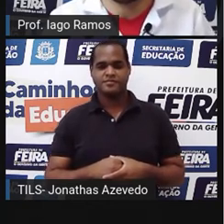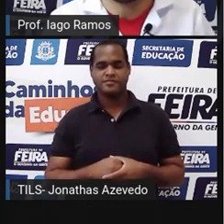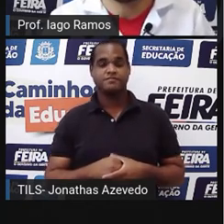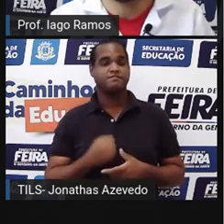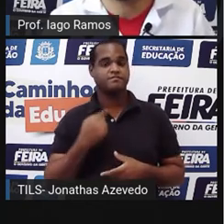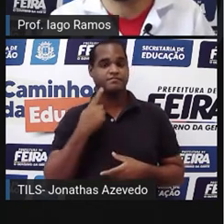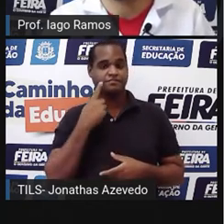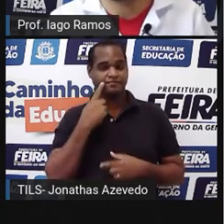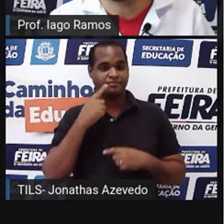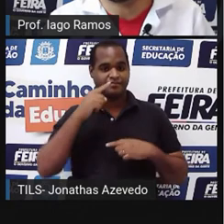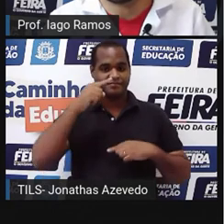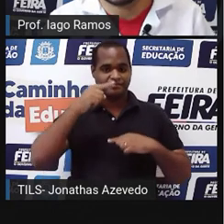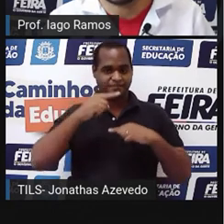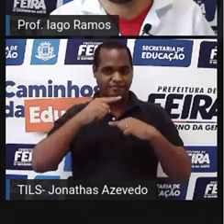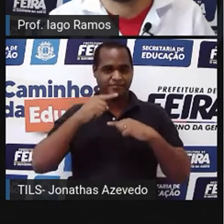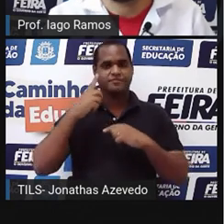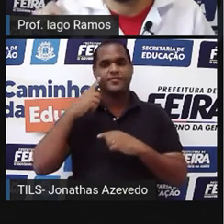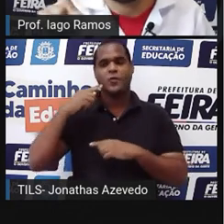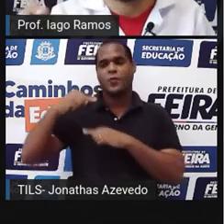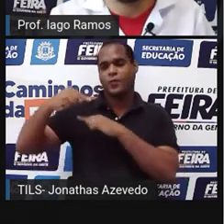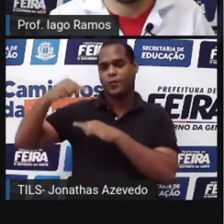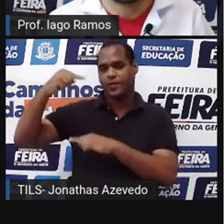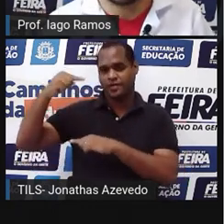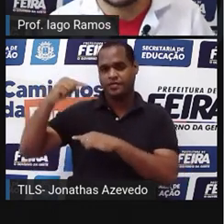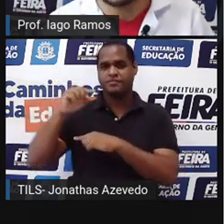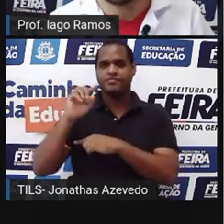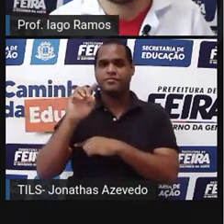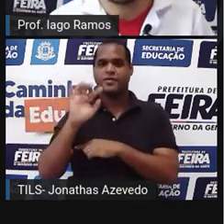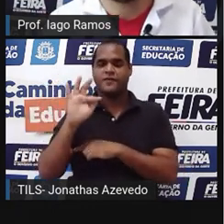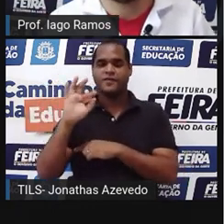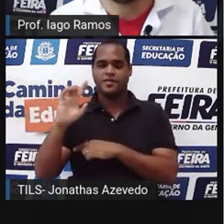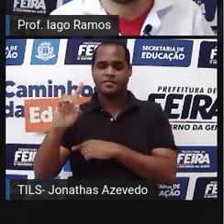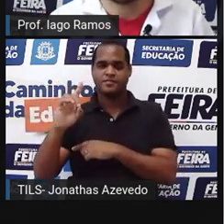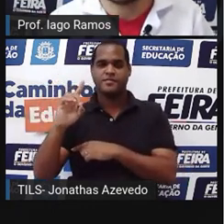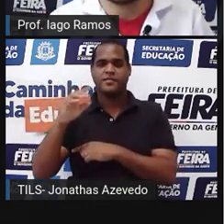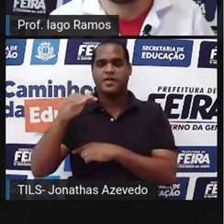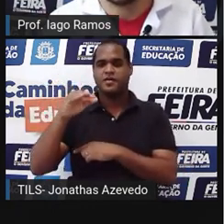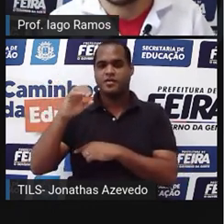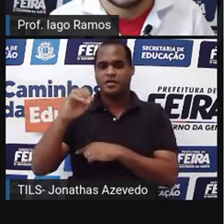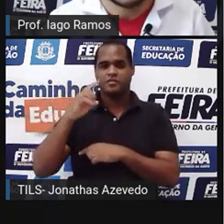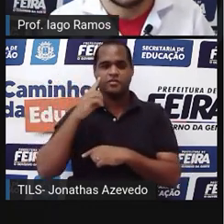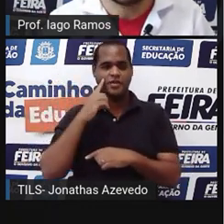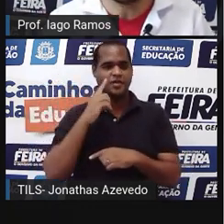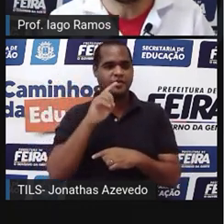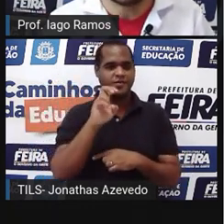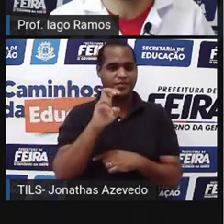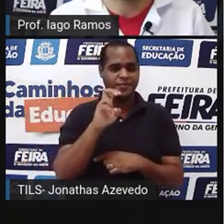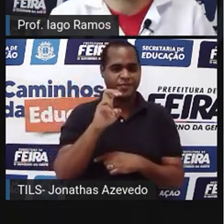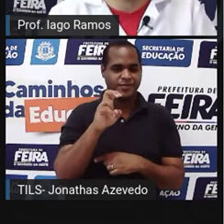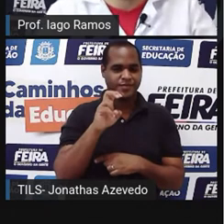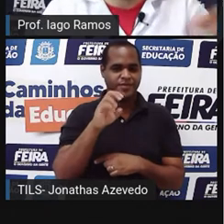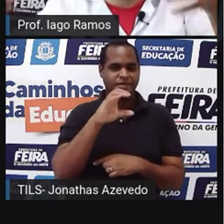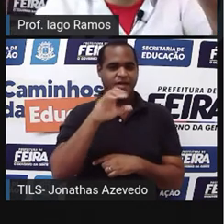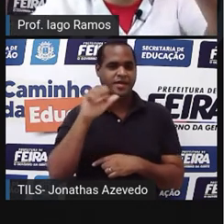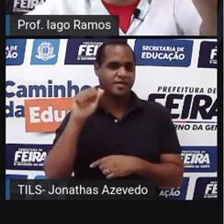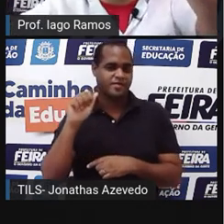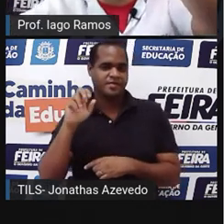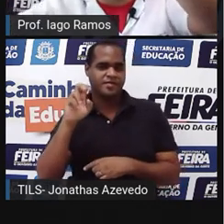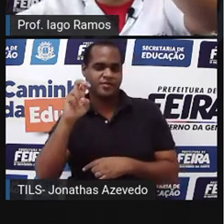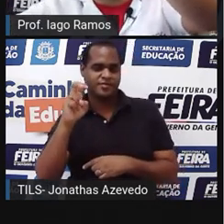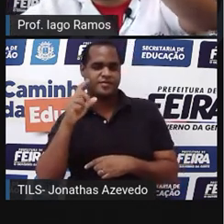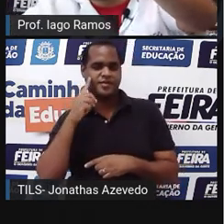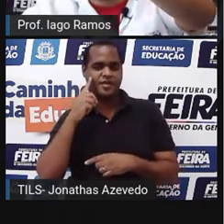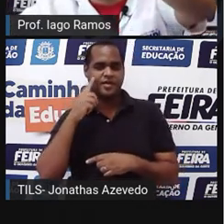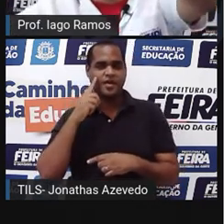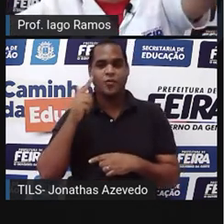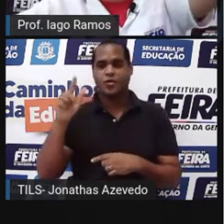No pequeno ali, no grande, aliás, de D até F é 10, de A até C é 5. Aí eu estou montando as razões. Pegando o lado do